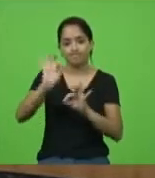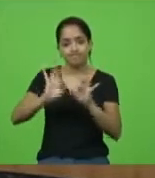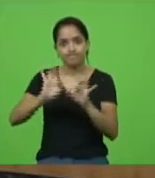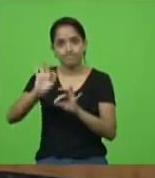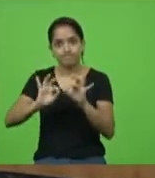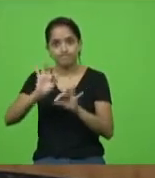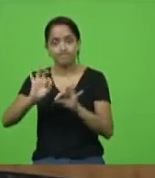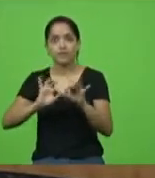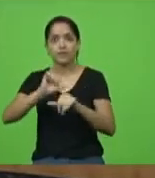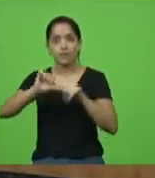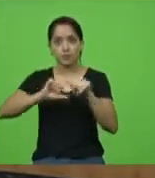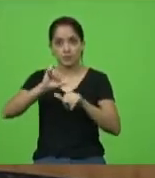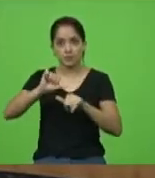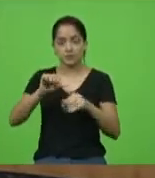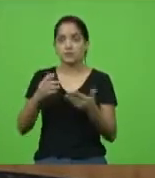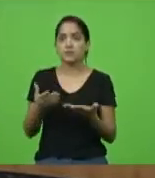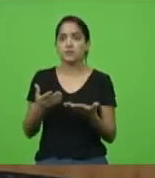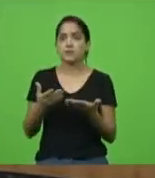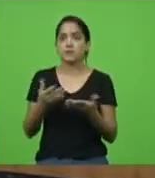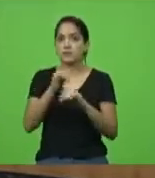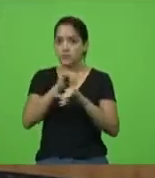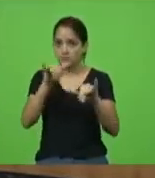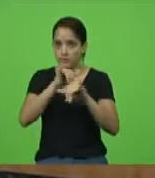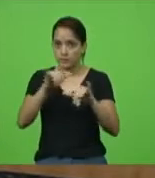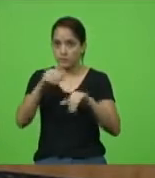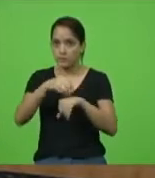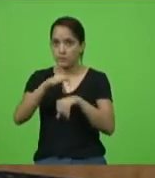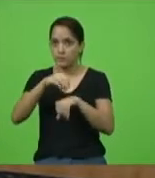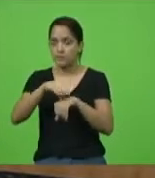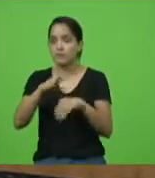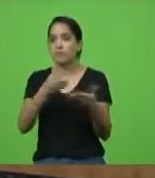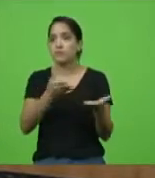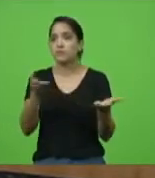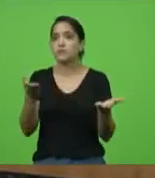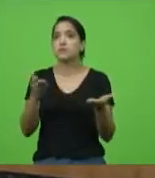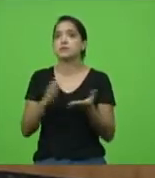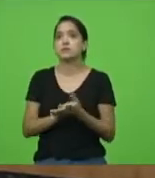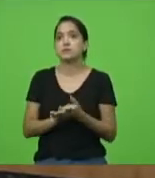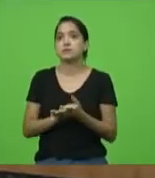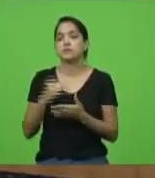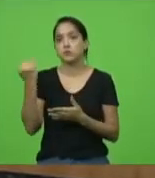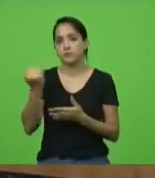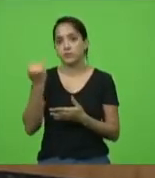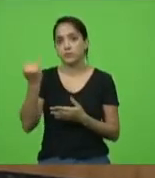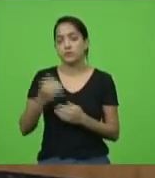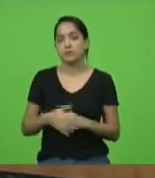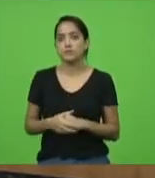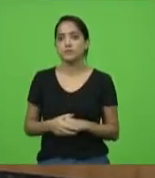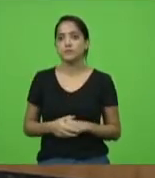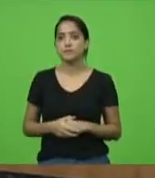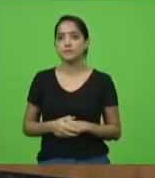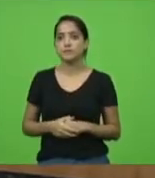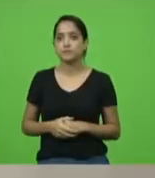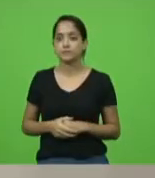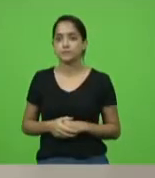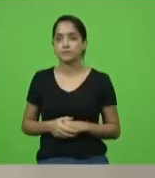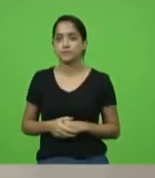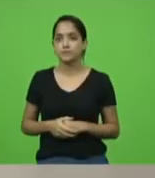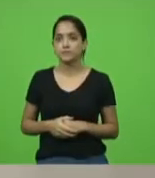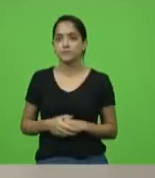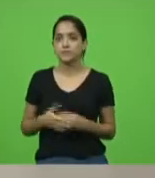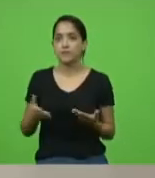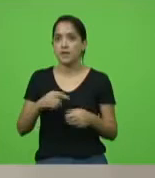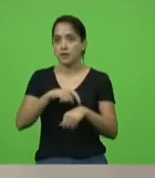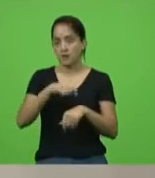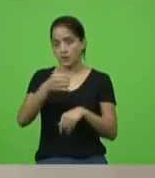sistema. Quero apenas trazer aqui essas informações, porque são bem pertinentes. Obrigada. Pelo tempo de